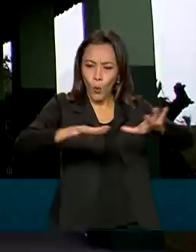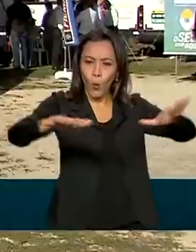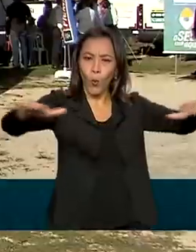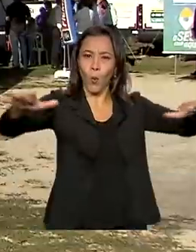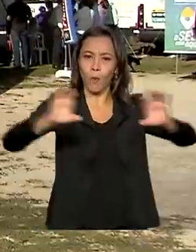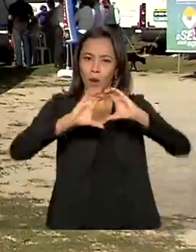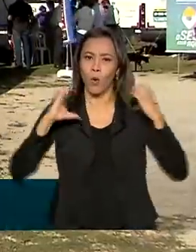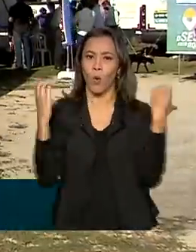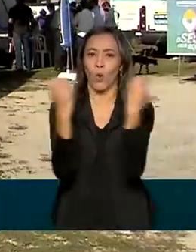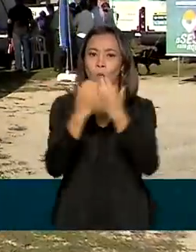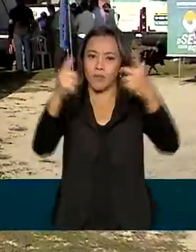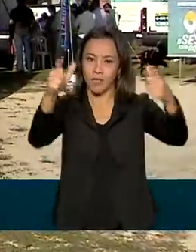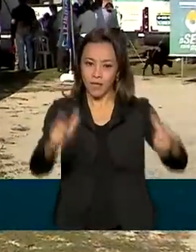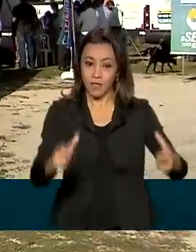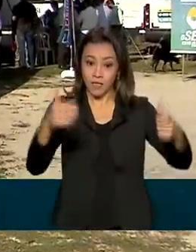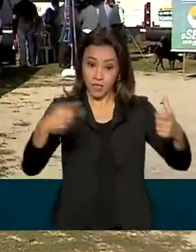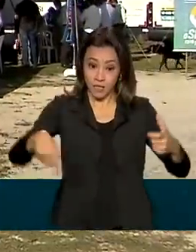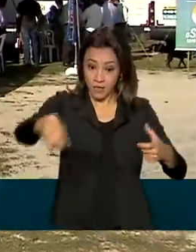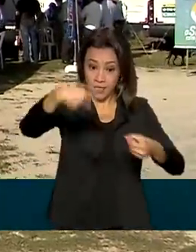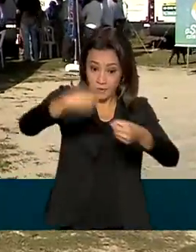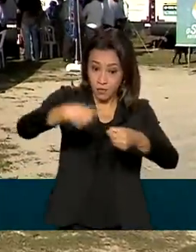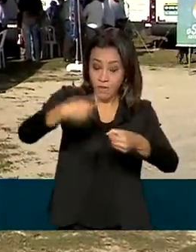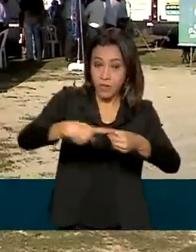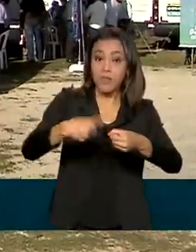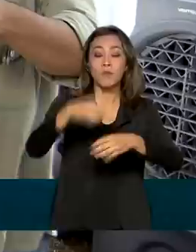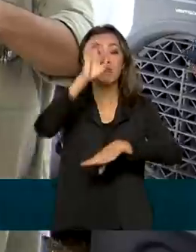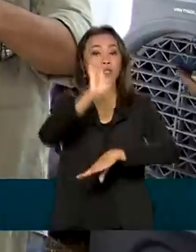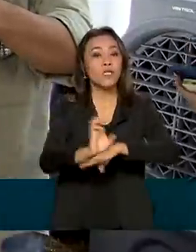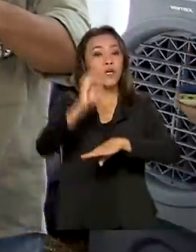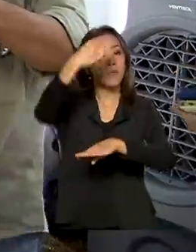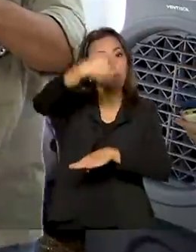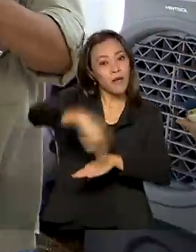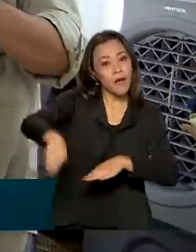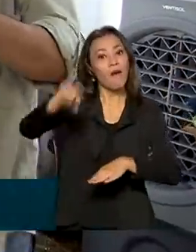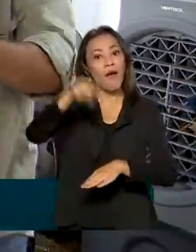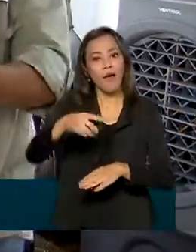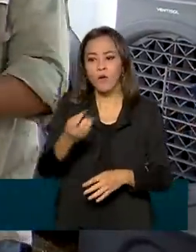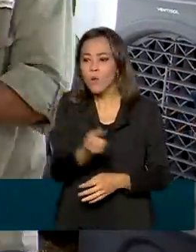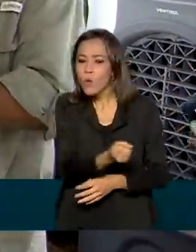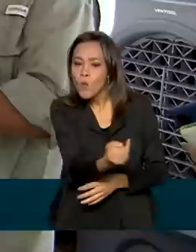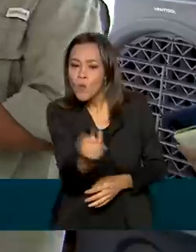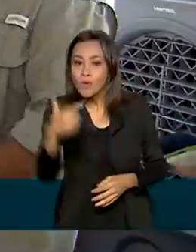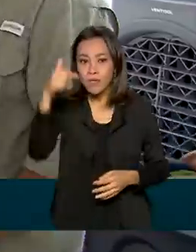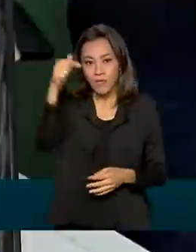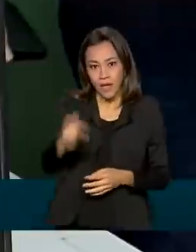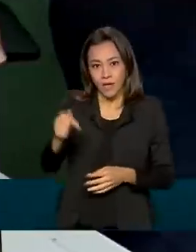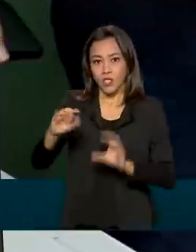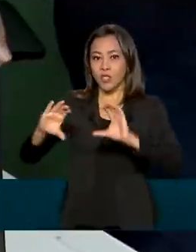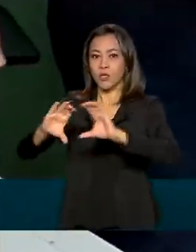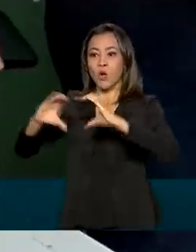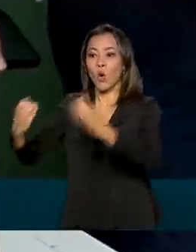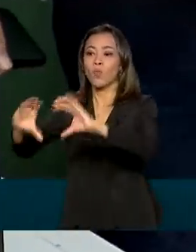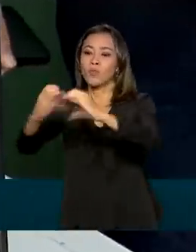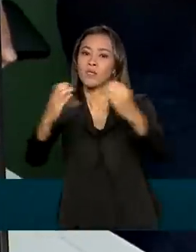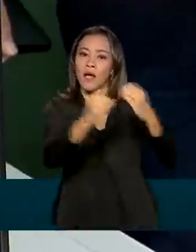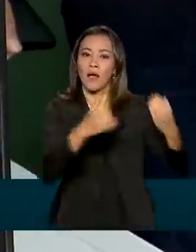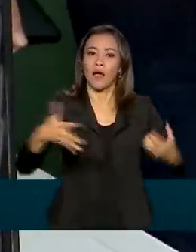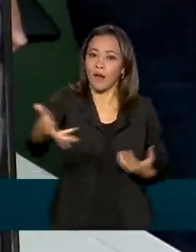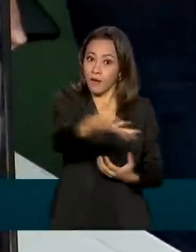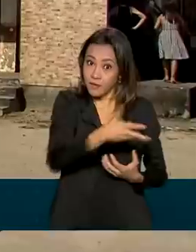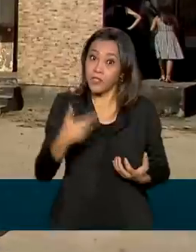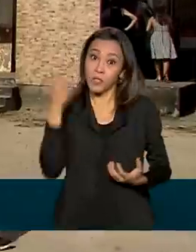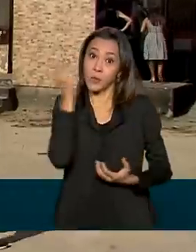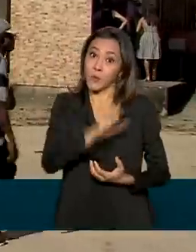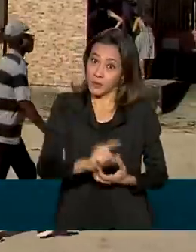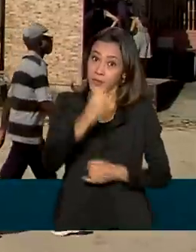comunidade. A Agrovila Cajueiro, no município maranhense de Alcântara, foi uma das sete comunidades rurais da região atendidas com inclusão